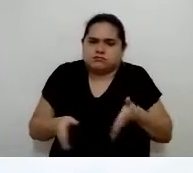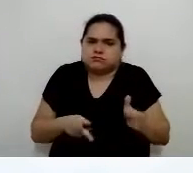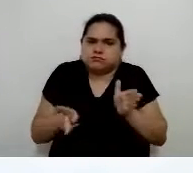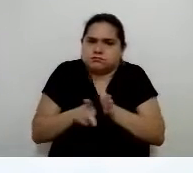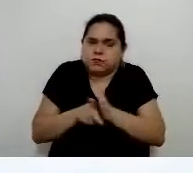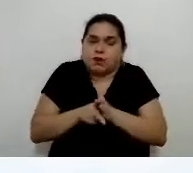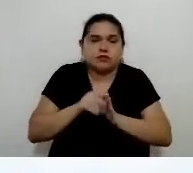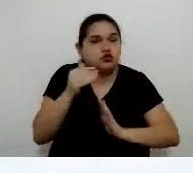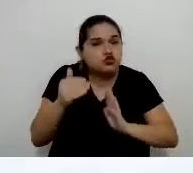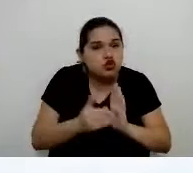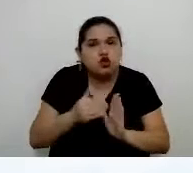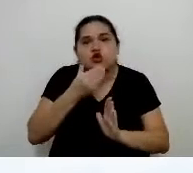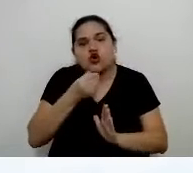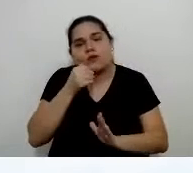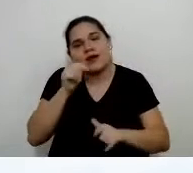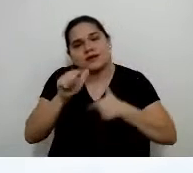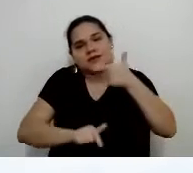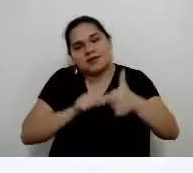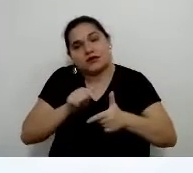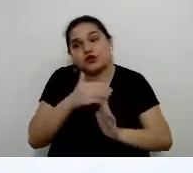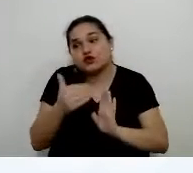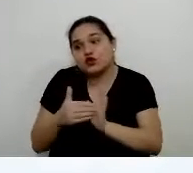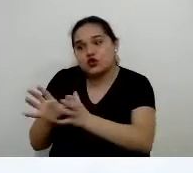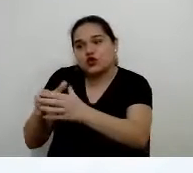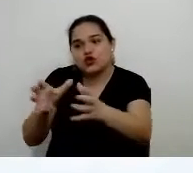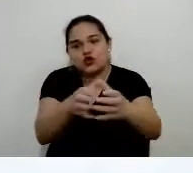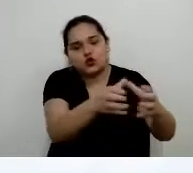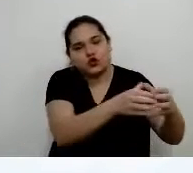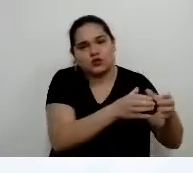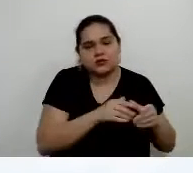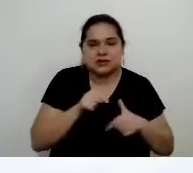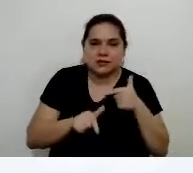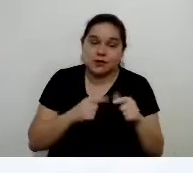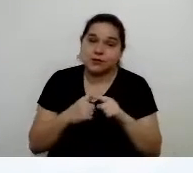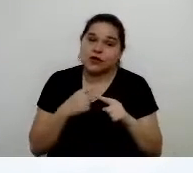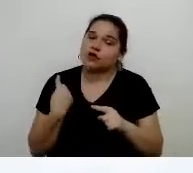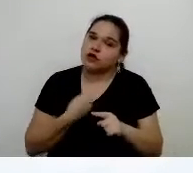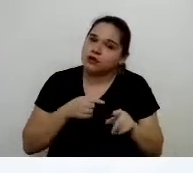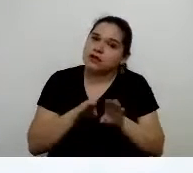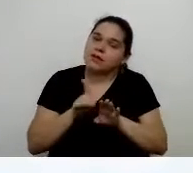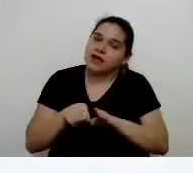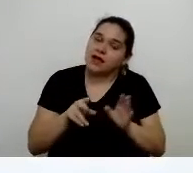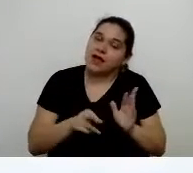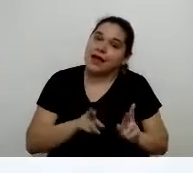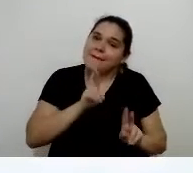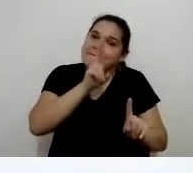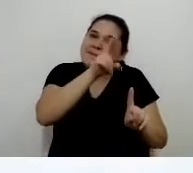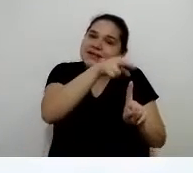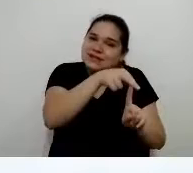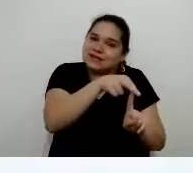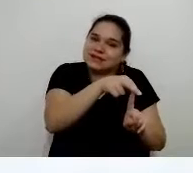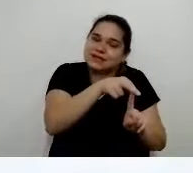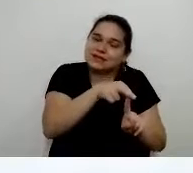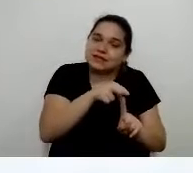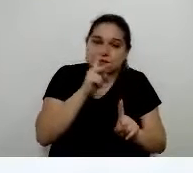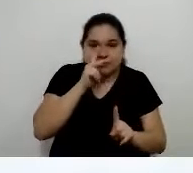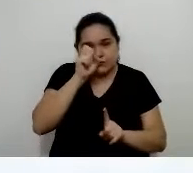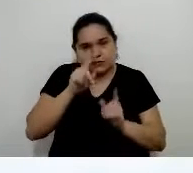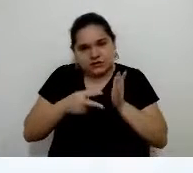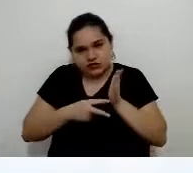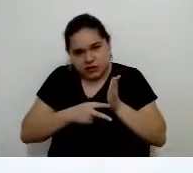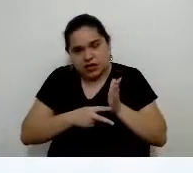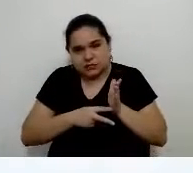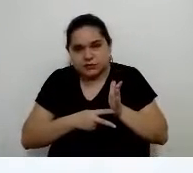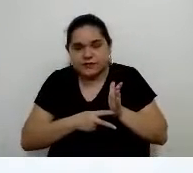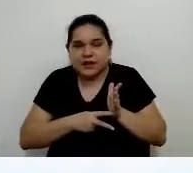categoria comum, de todas as categorias, digamos assim. Porque nós também representamos aí, estamos à frente da força sindical, que tem